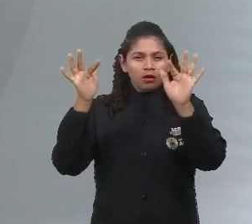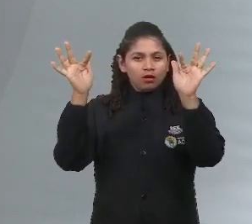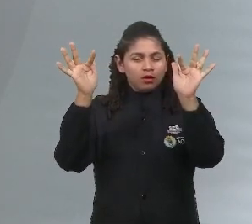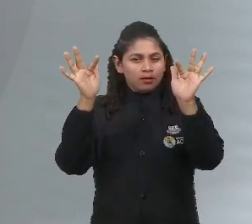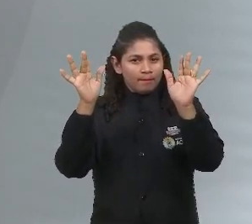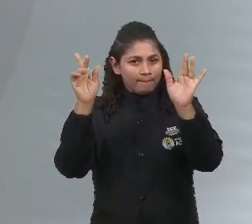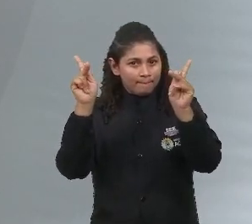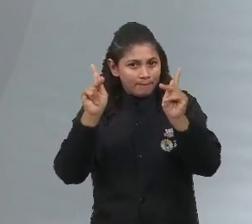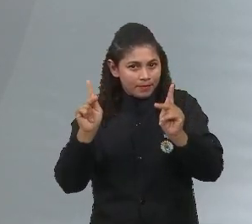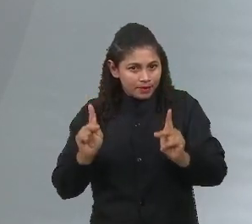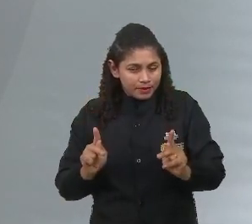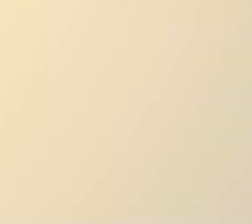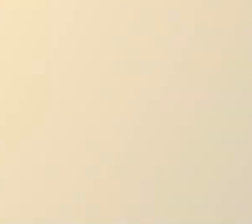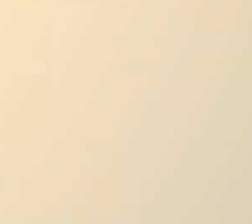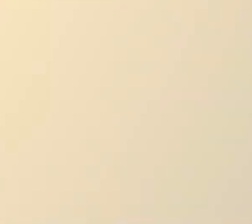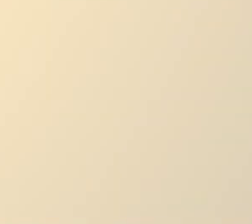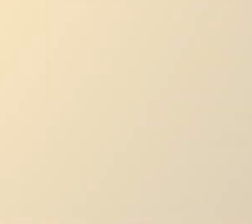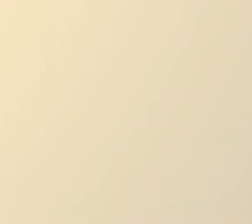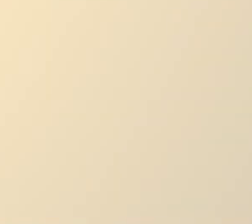homeostase para vocês.